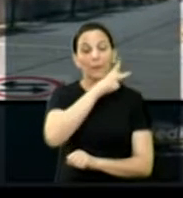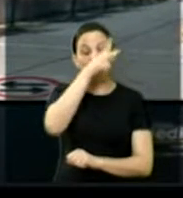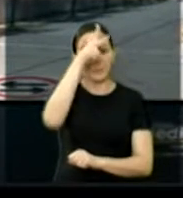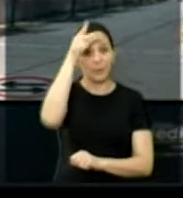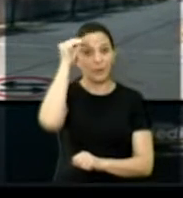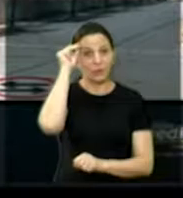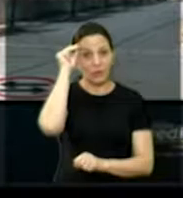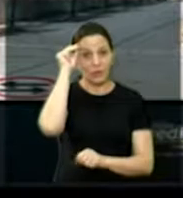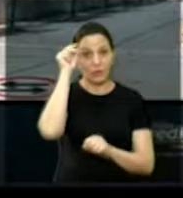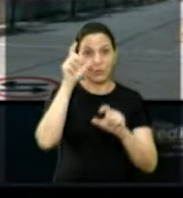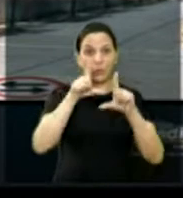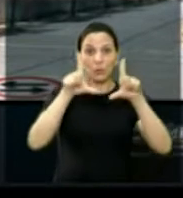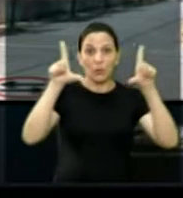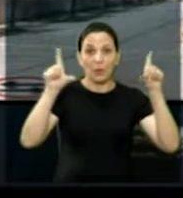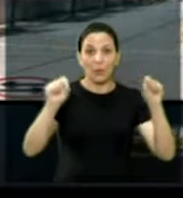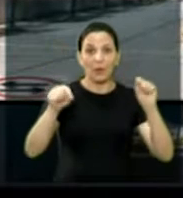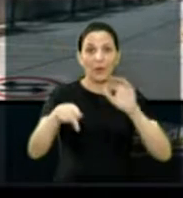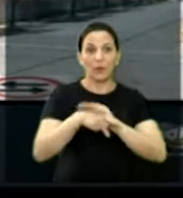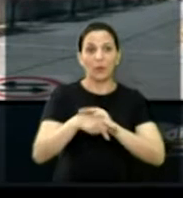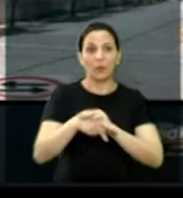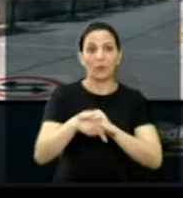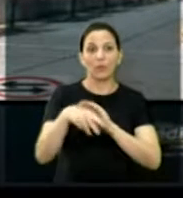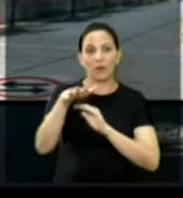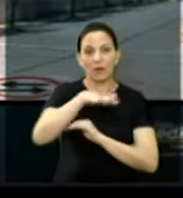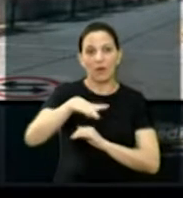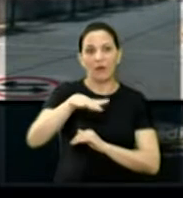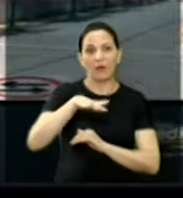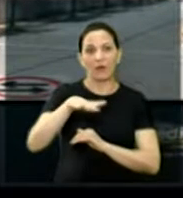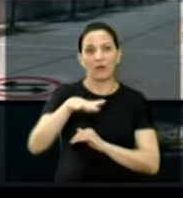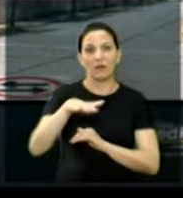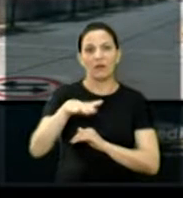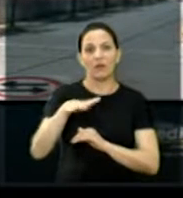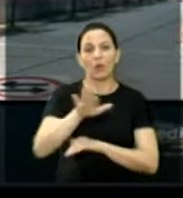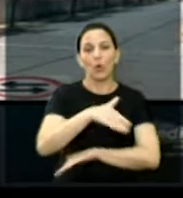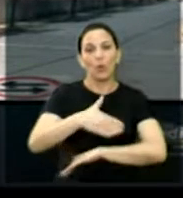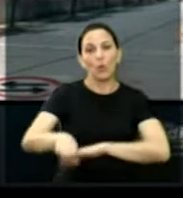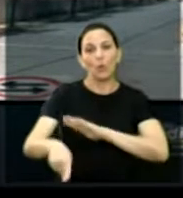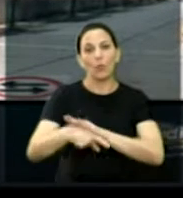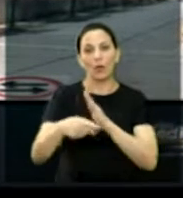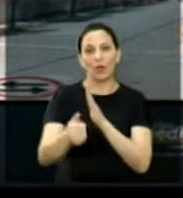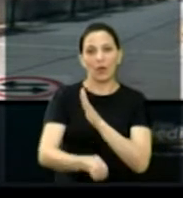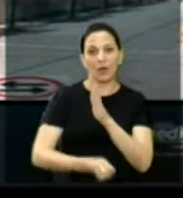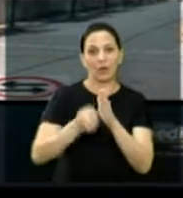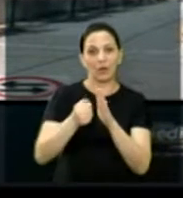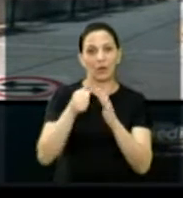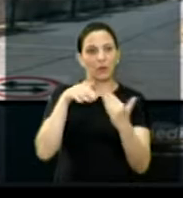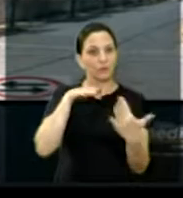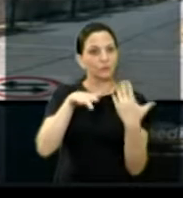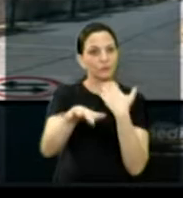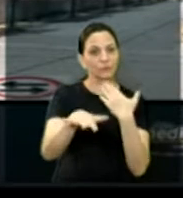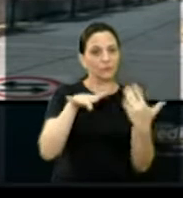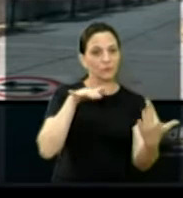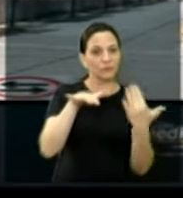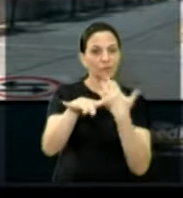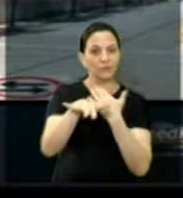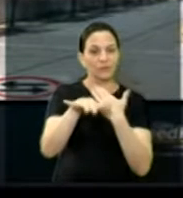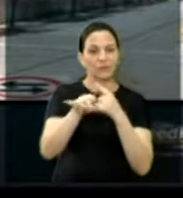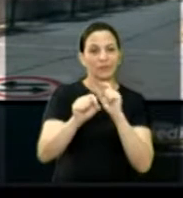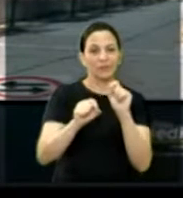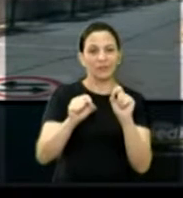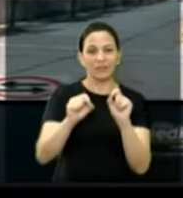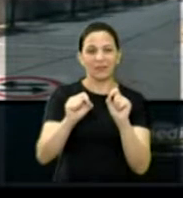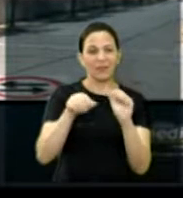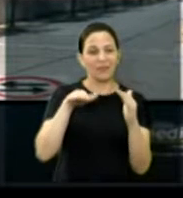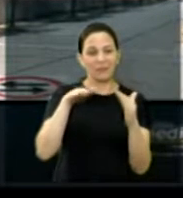sinalização, nessa rua Rui Barbosa, rua de mão dupla, tinha gente entrando aí meio na